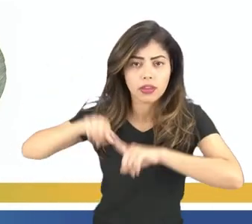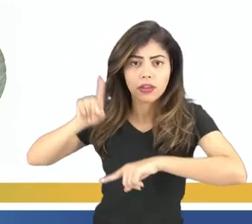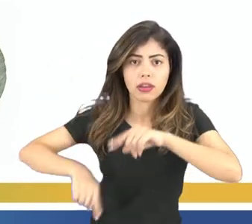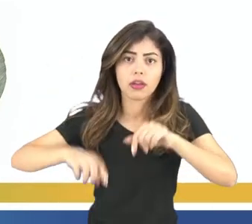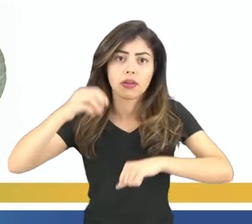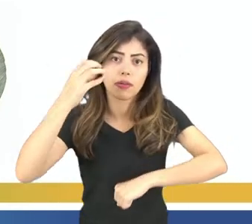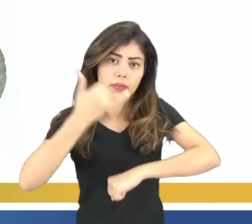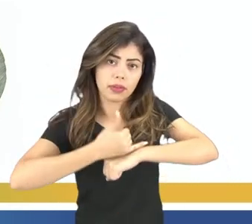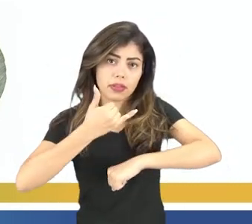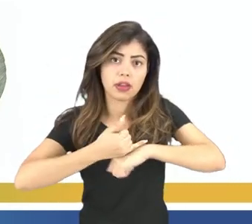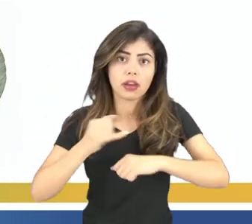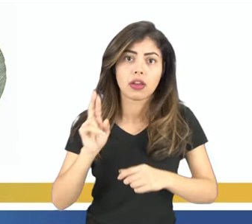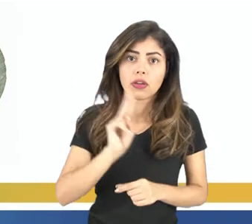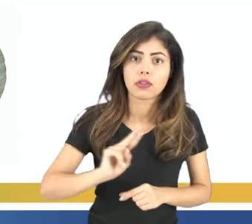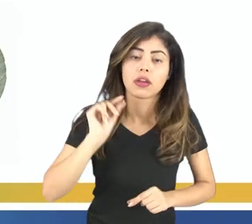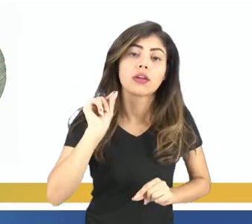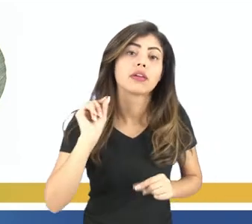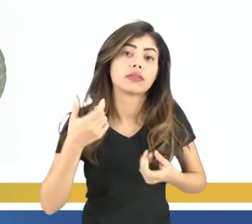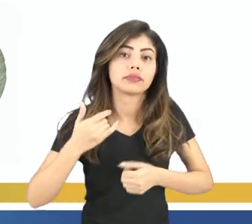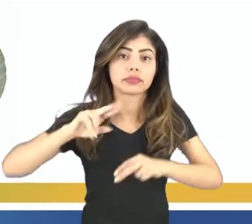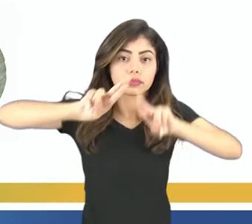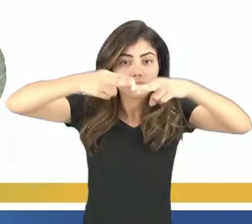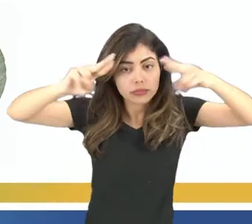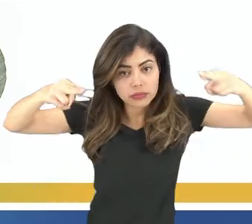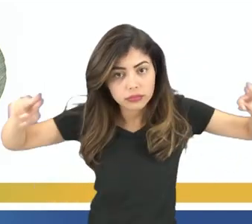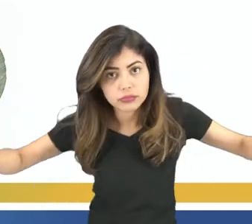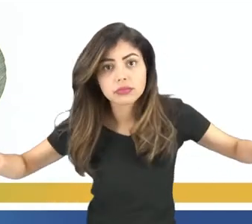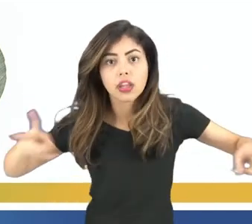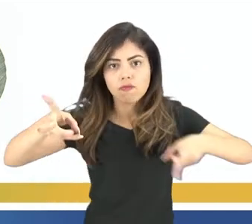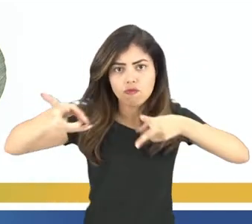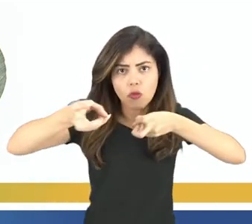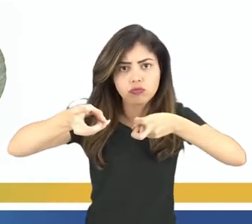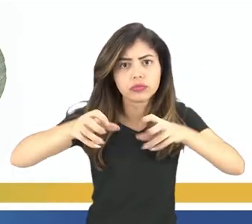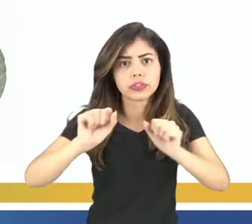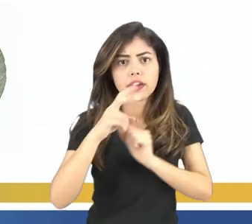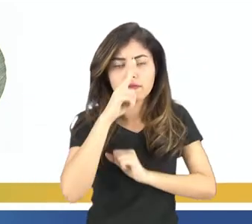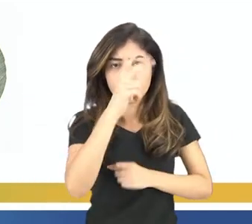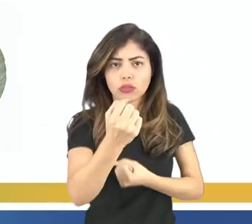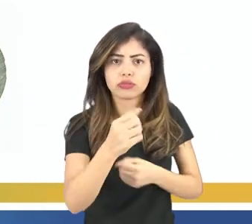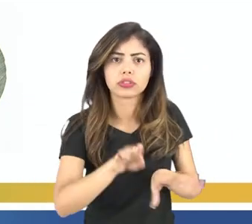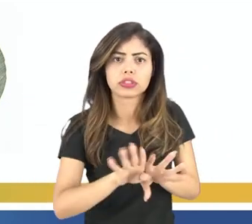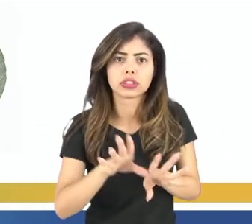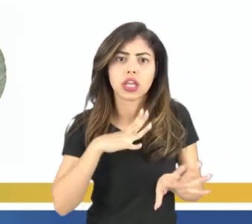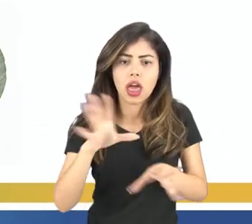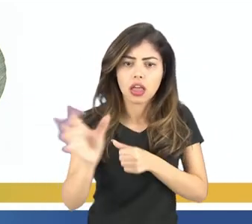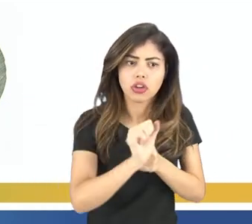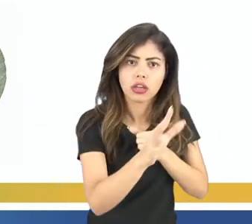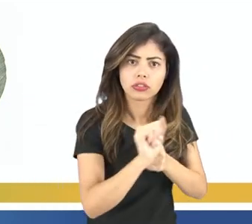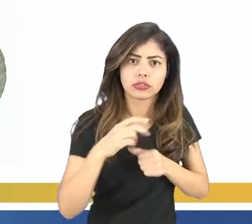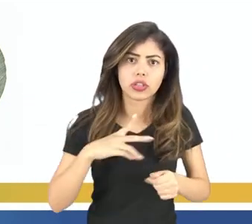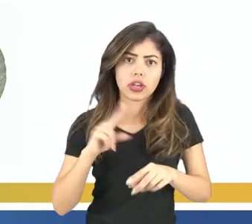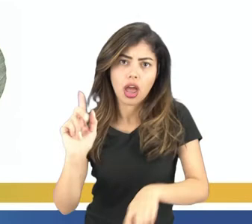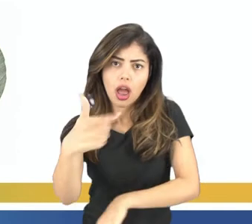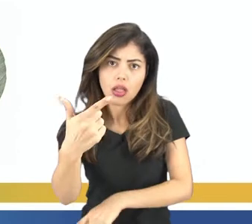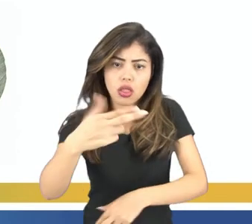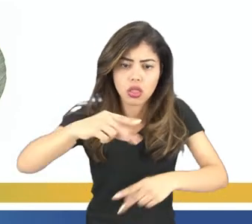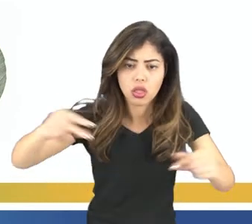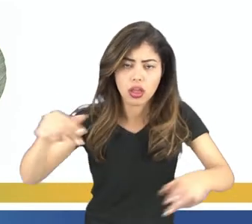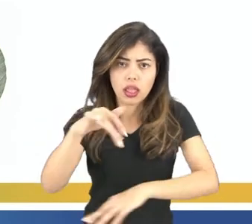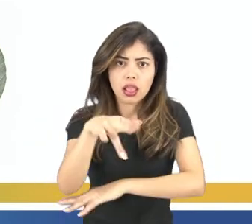eles são submetidos a campos magnéticos muito fortes e a partir daí eles adquirem também essa natureza